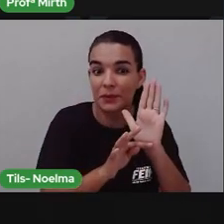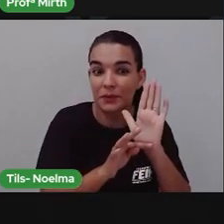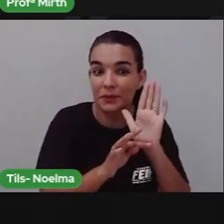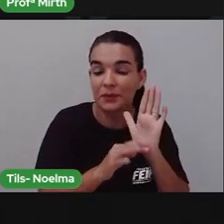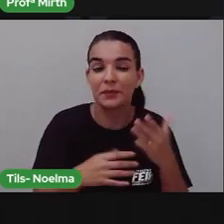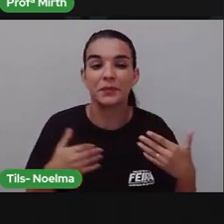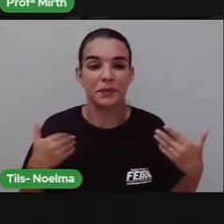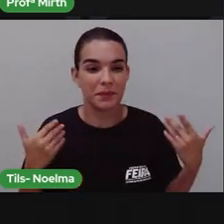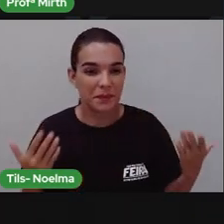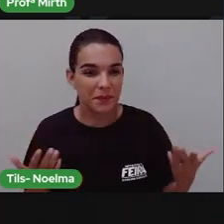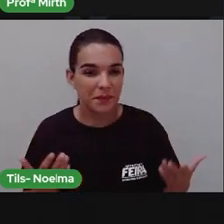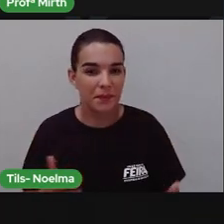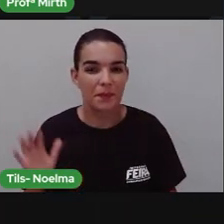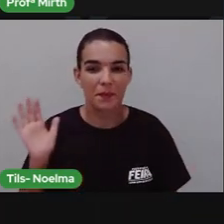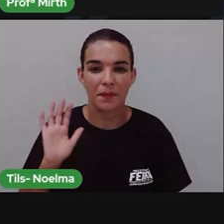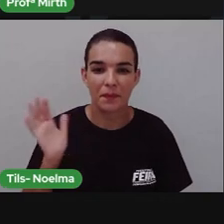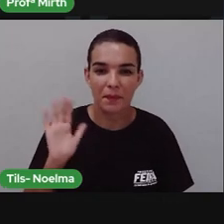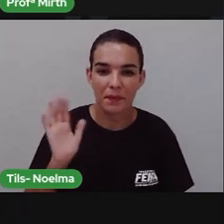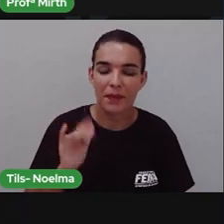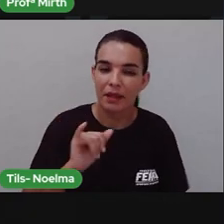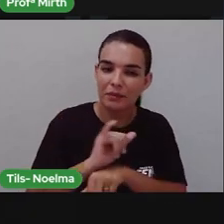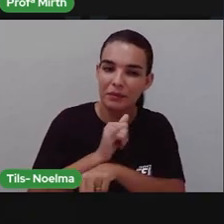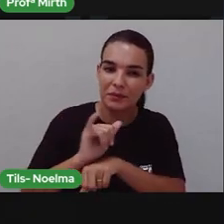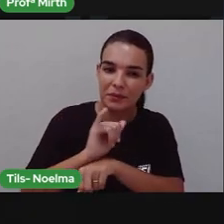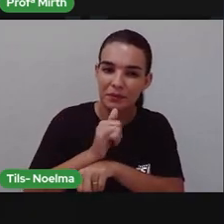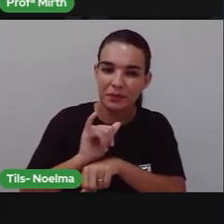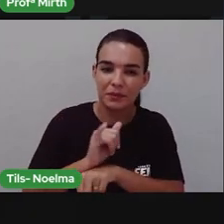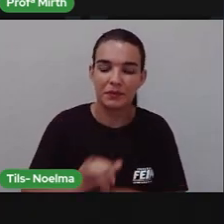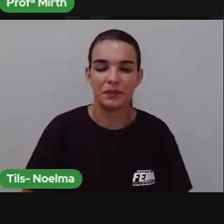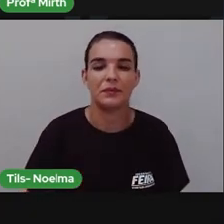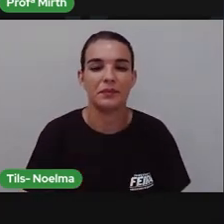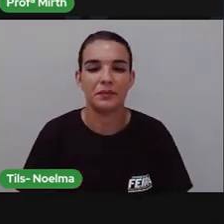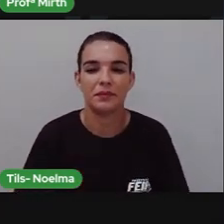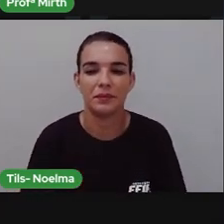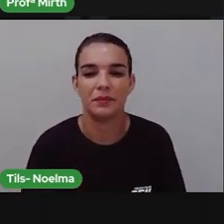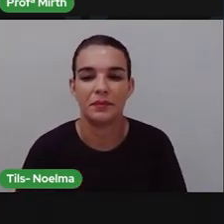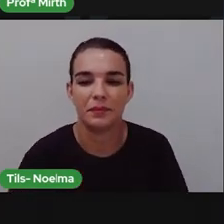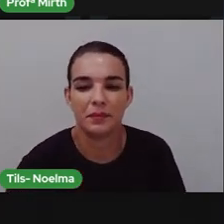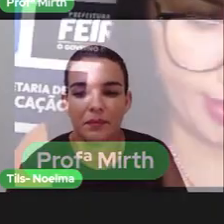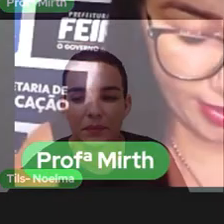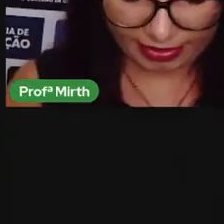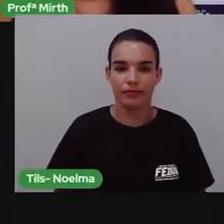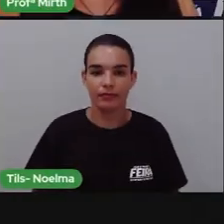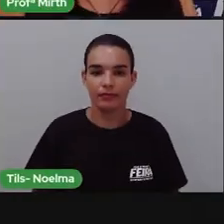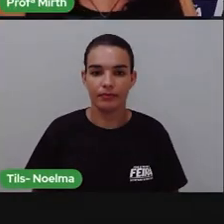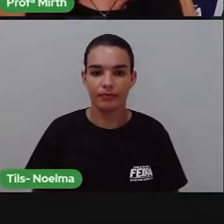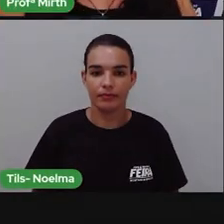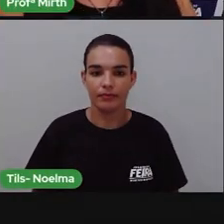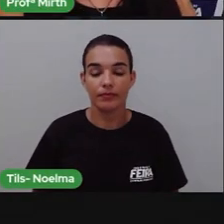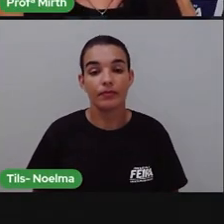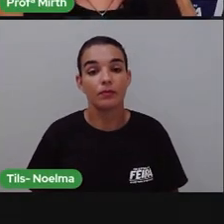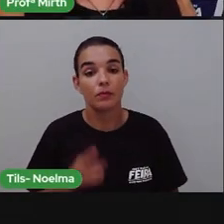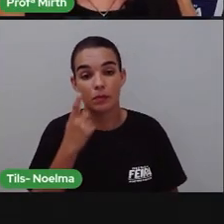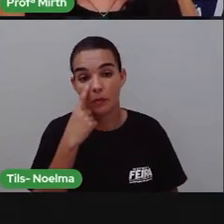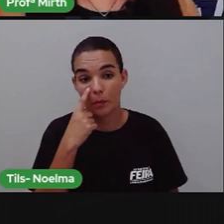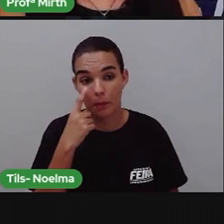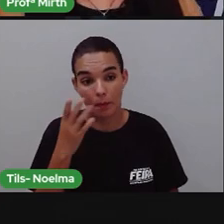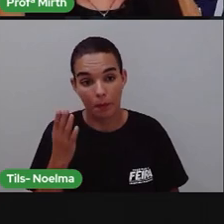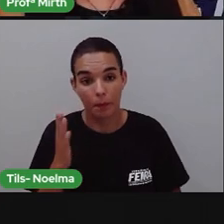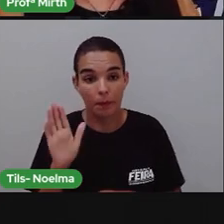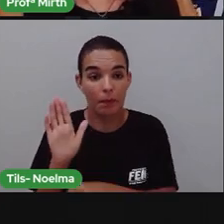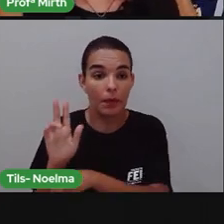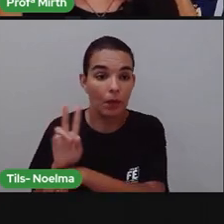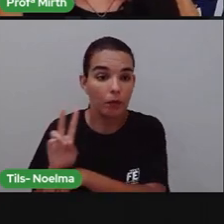Curta esse vídeo, inscreva-se no canal, ative o sininho e compartilhe com seus amigos. Então, esse vídeo,